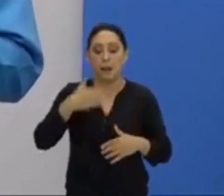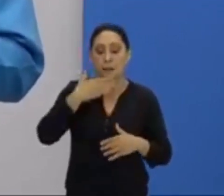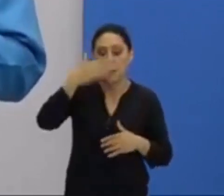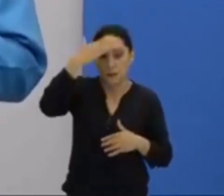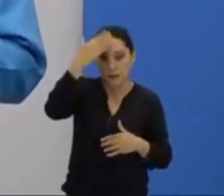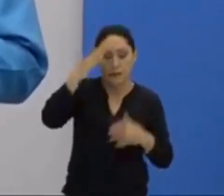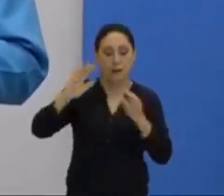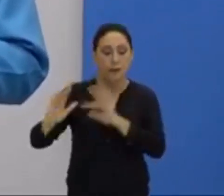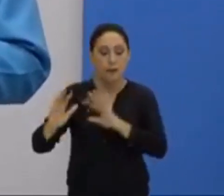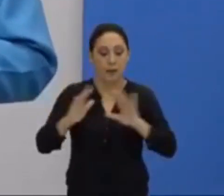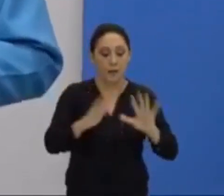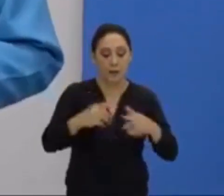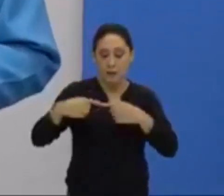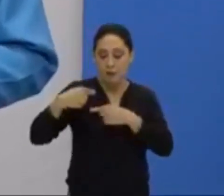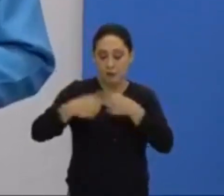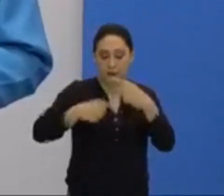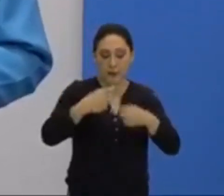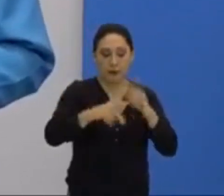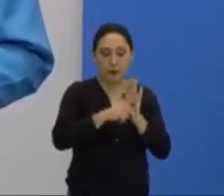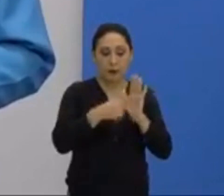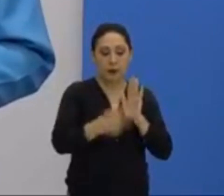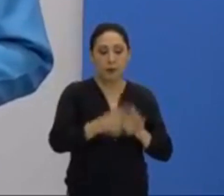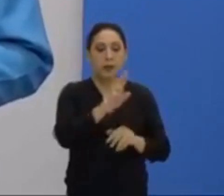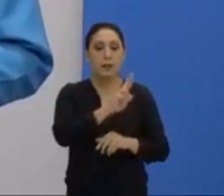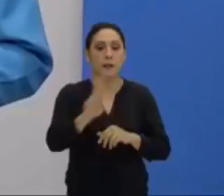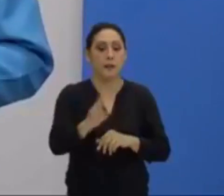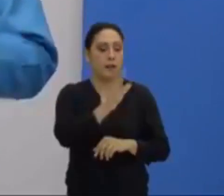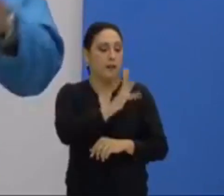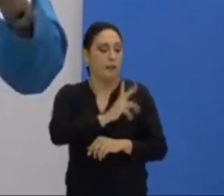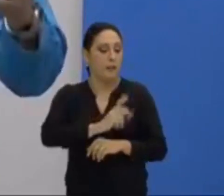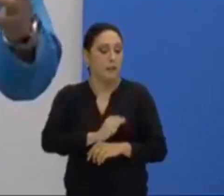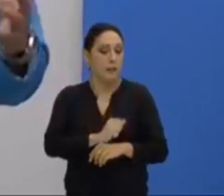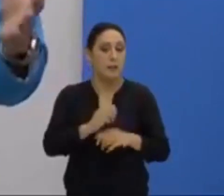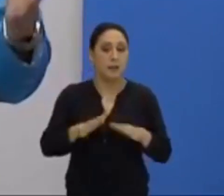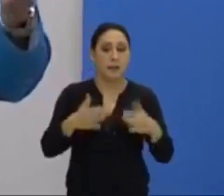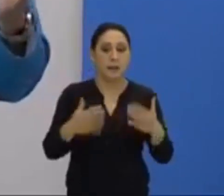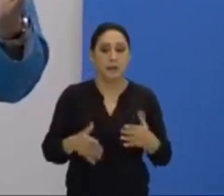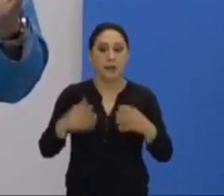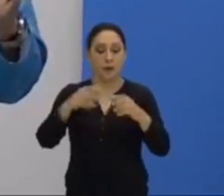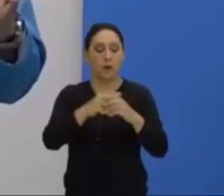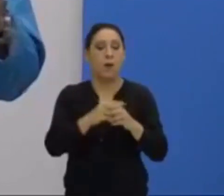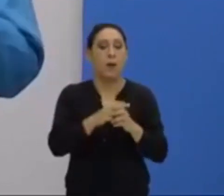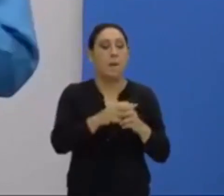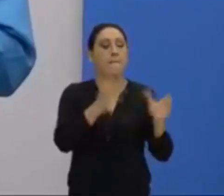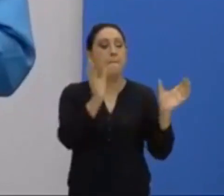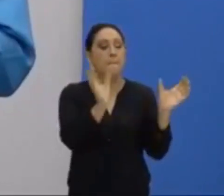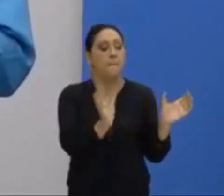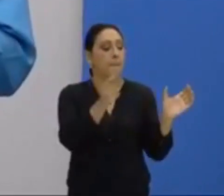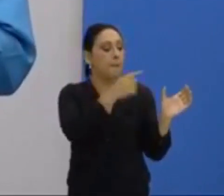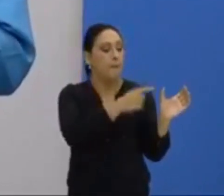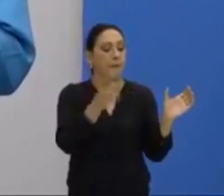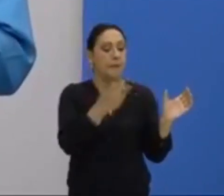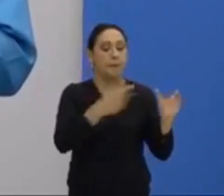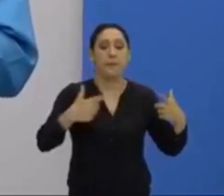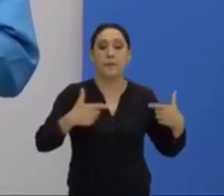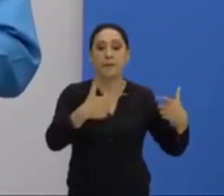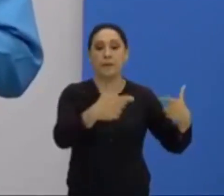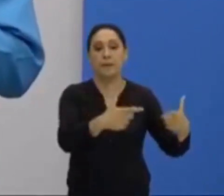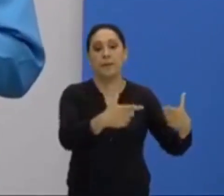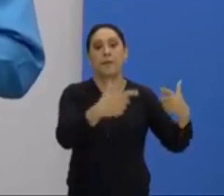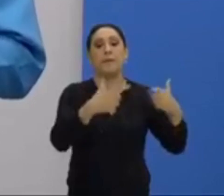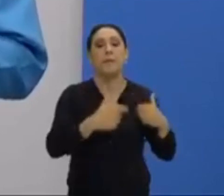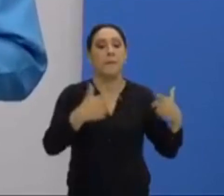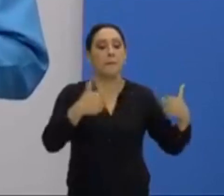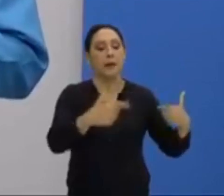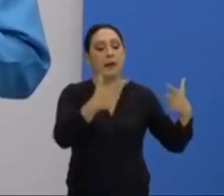migraram e os descendentes deles passaram a ser chamados de palestinos. Então, palestinos e judeus lutam, obrigam para